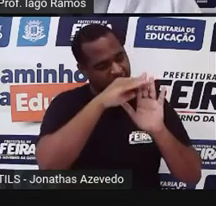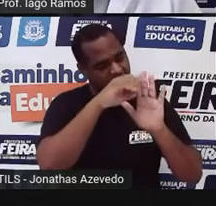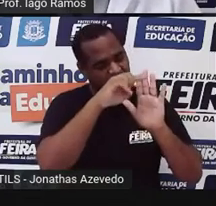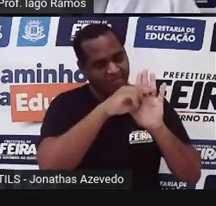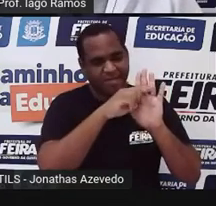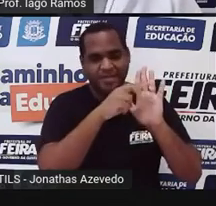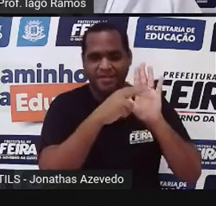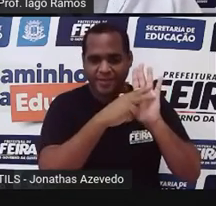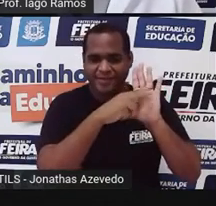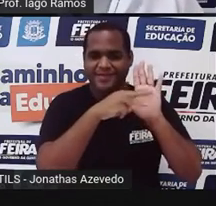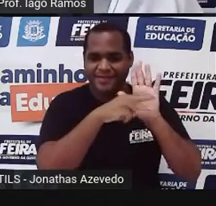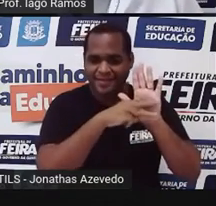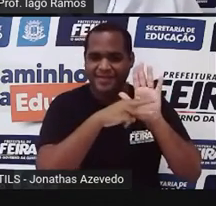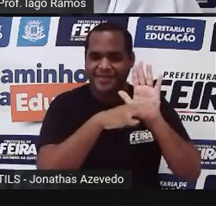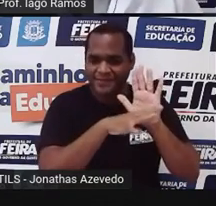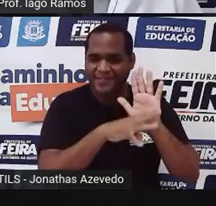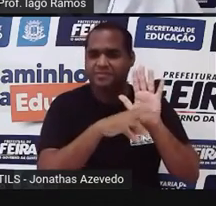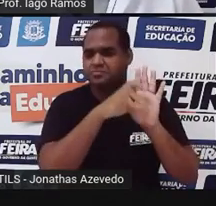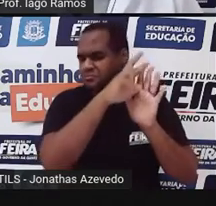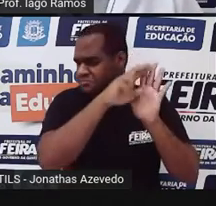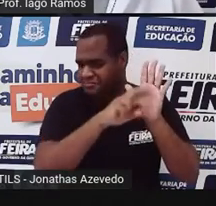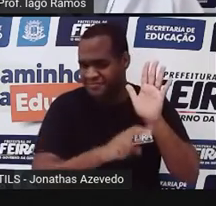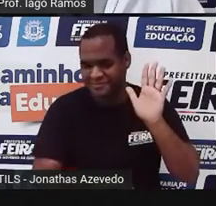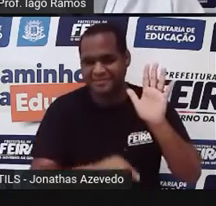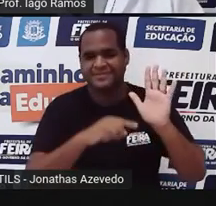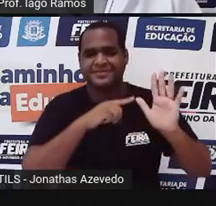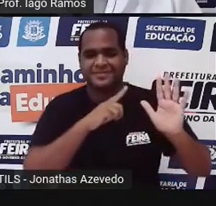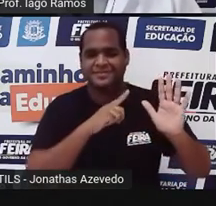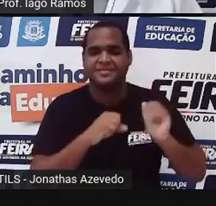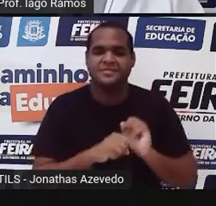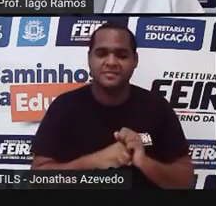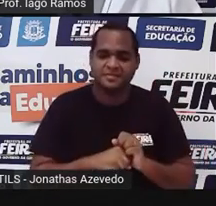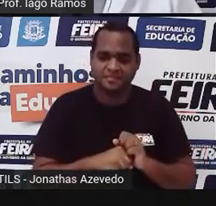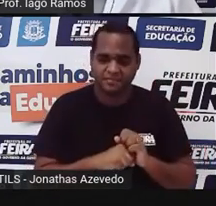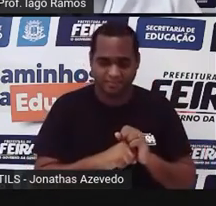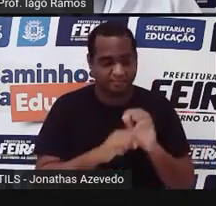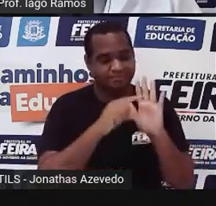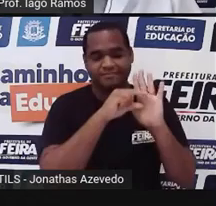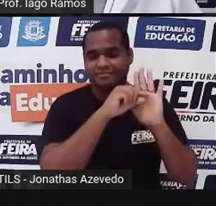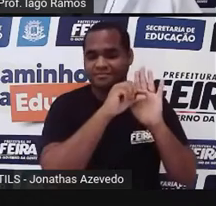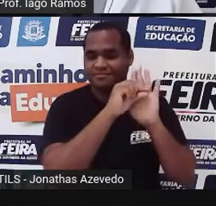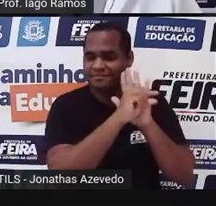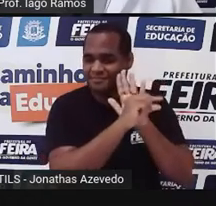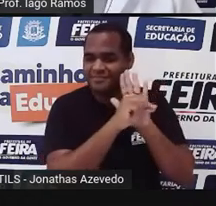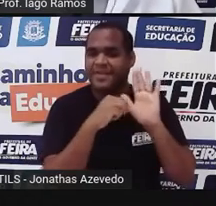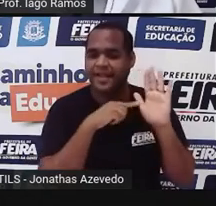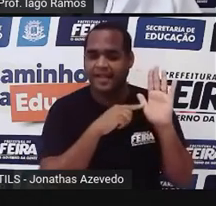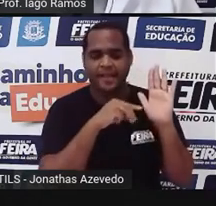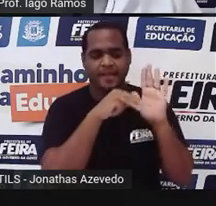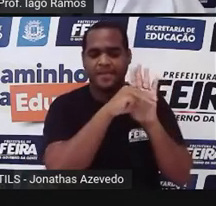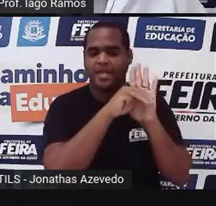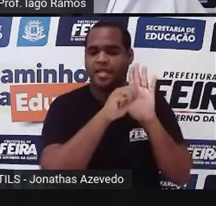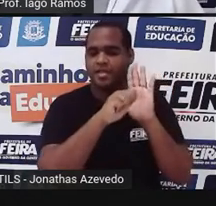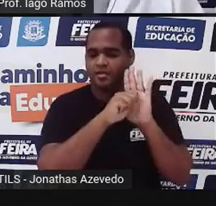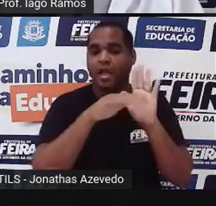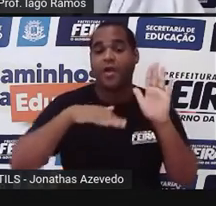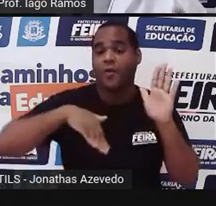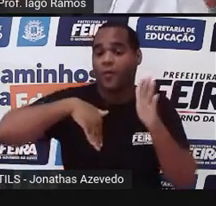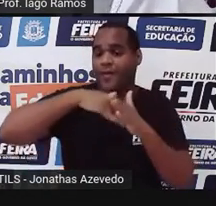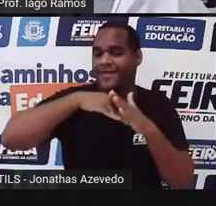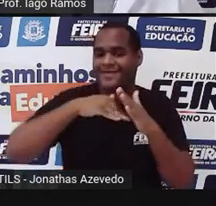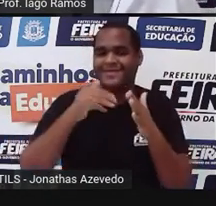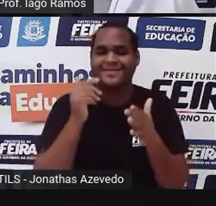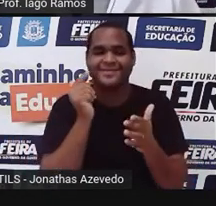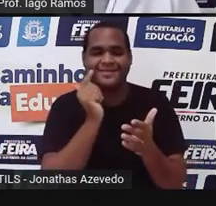dos times e dentro dessas tabelas tem a média de gols, né? Do time durante o